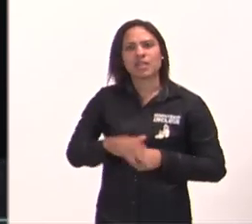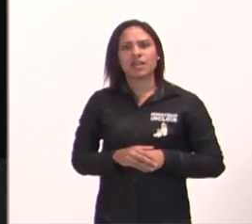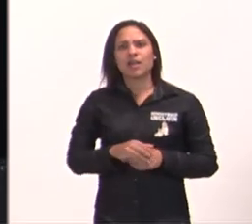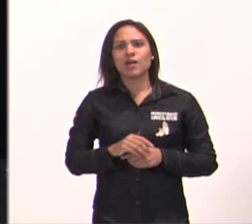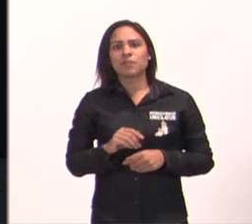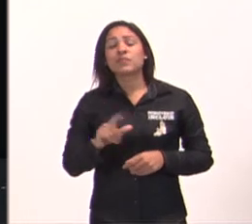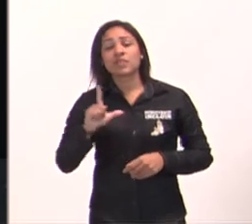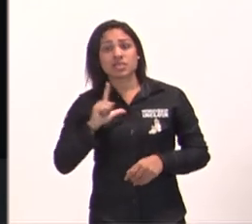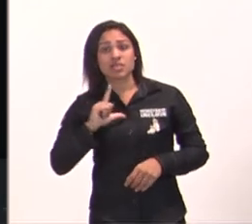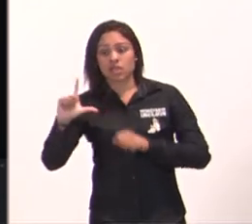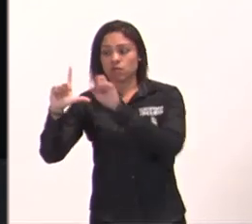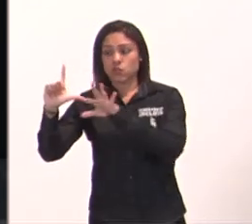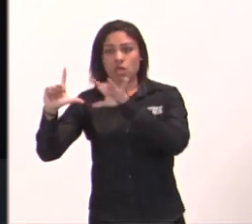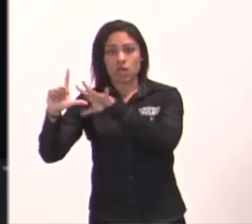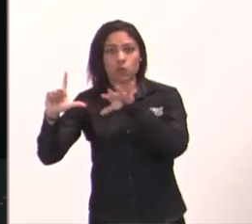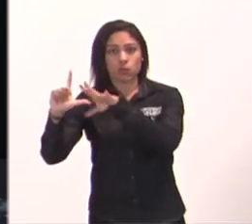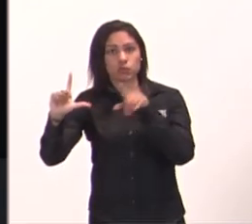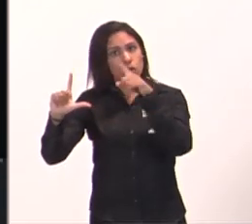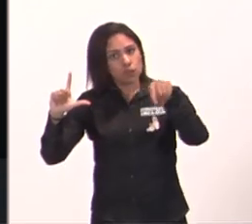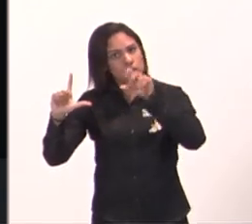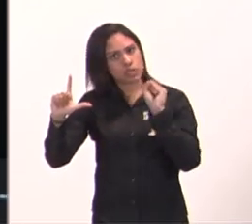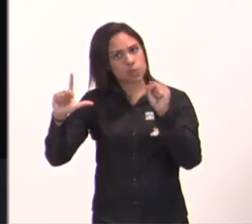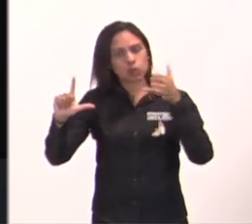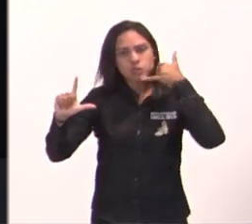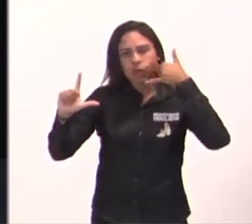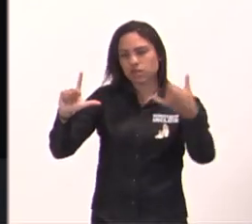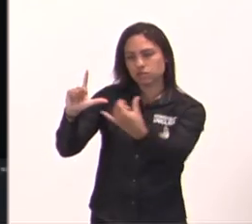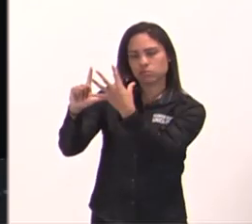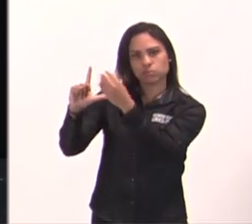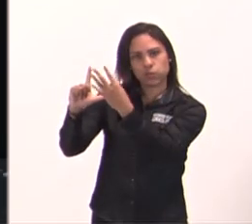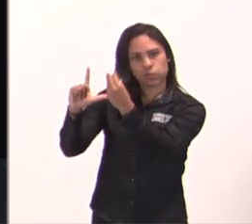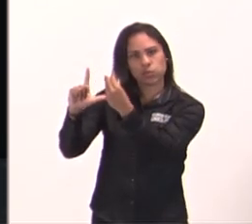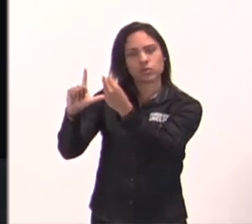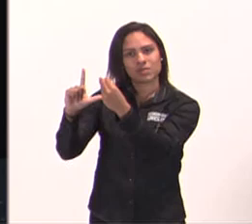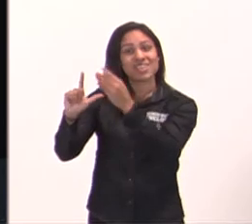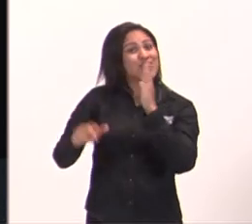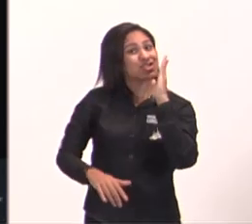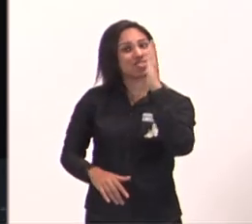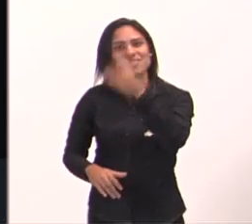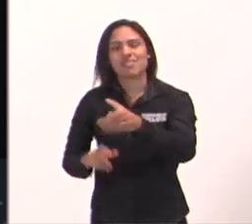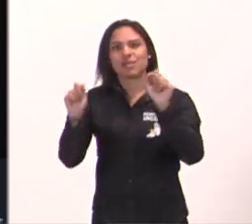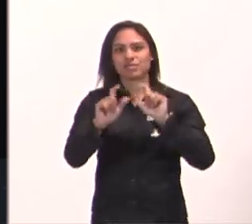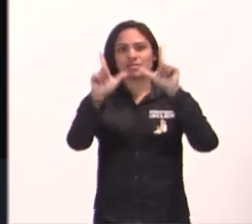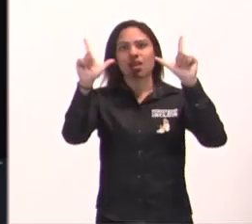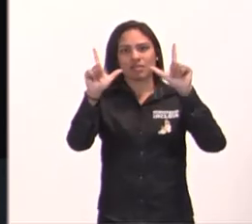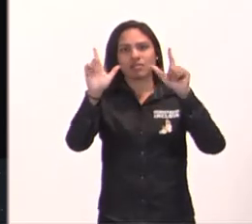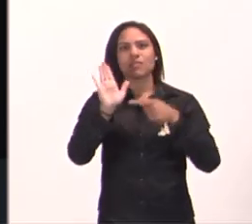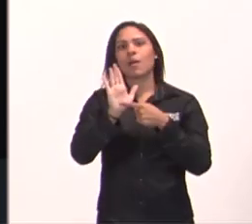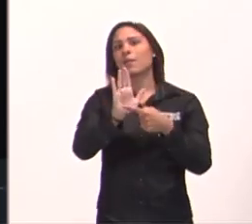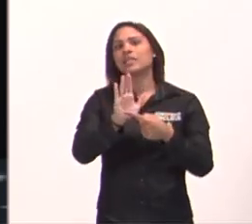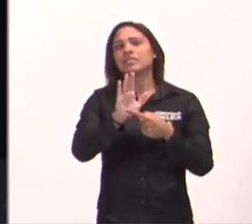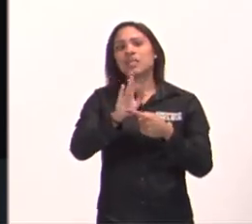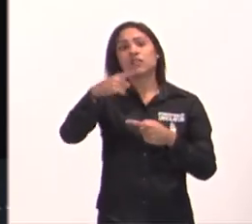câmera, e ó, posiciona de frente para o QR Code aqui, vai abrir uma tela, preenche os seus dados, porque nós queremos